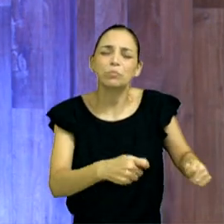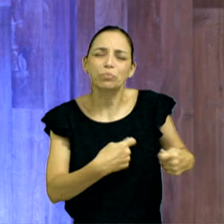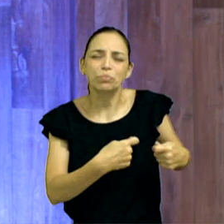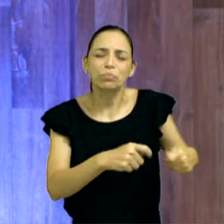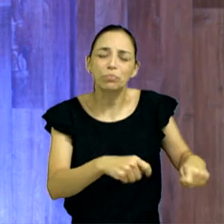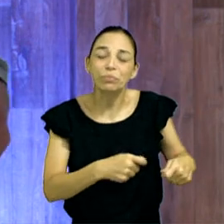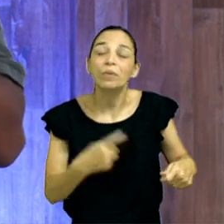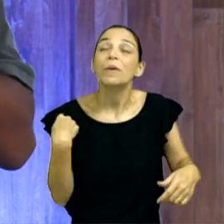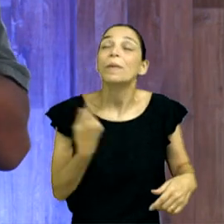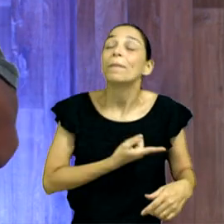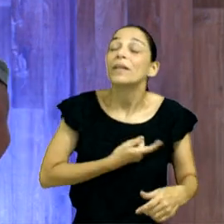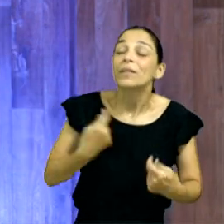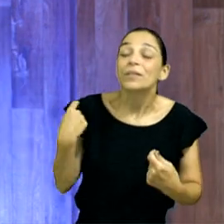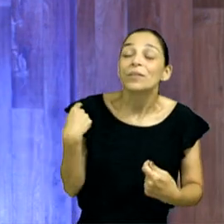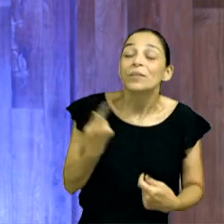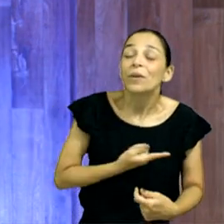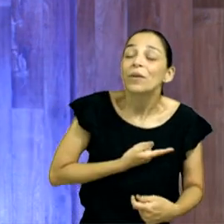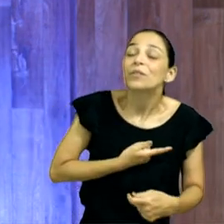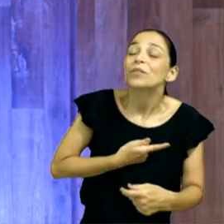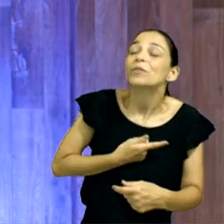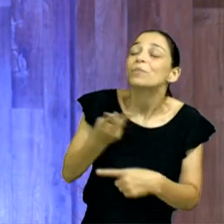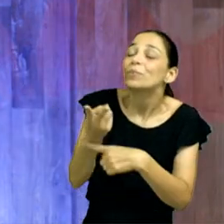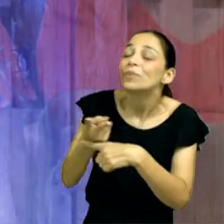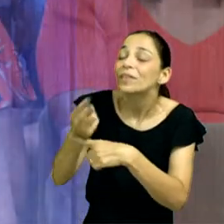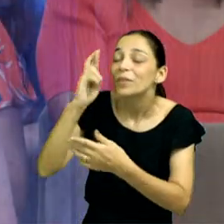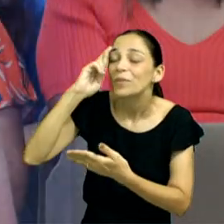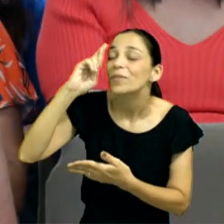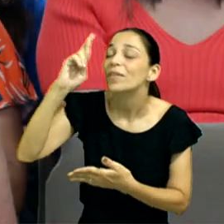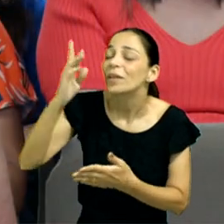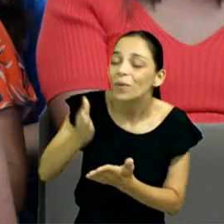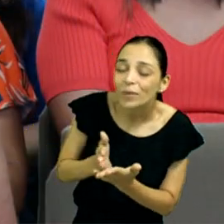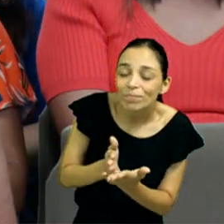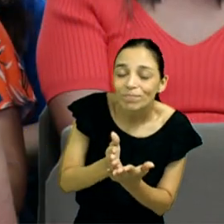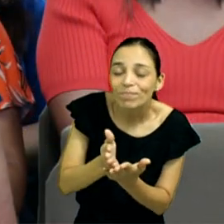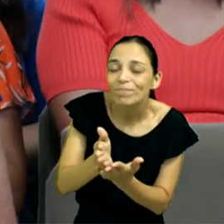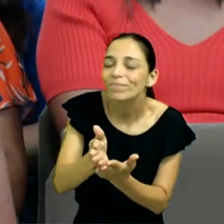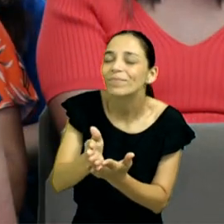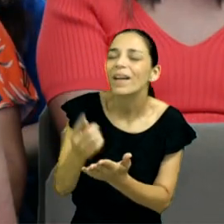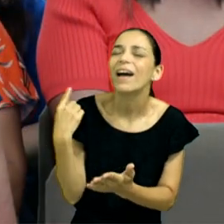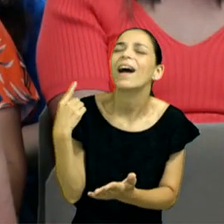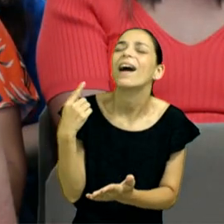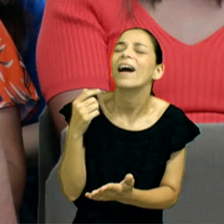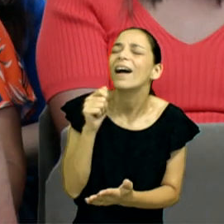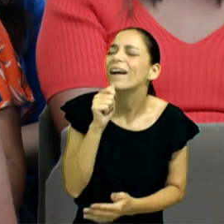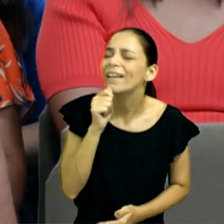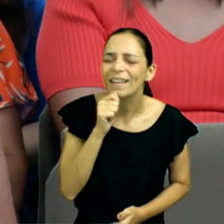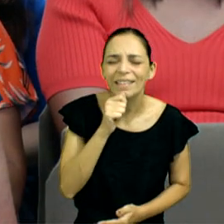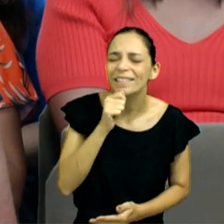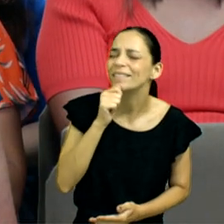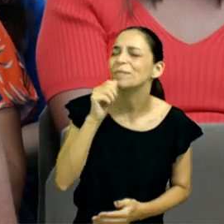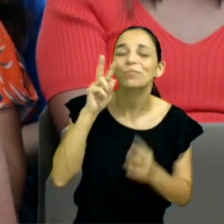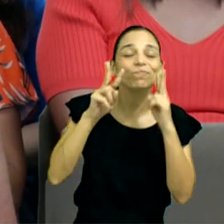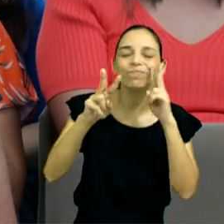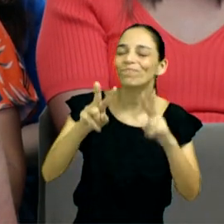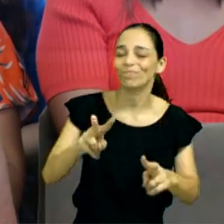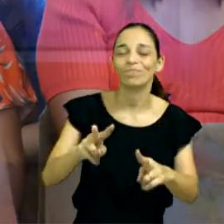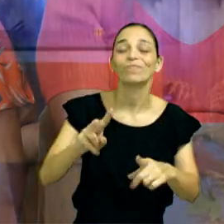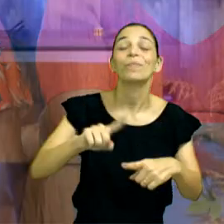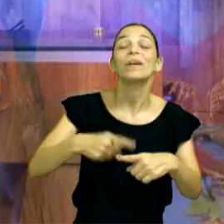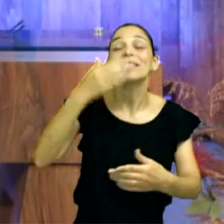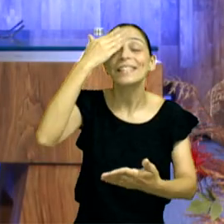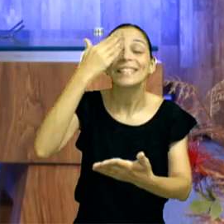buscar o Senhor, ter a direção do Senhor, ainda que não estejamos vendo, cremos naquilo que virá.